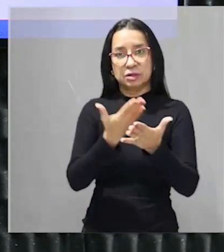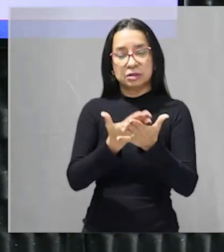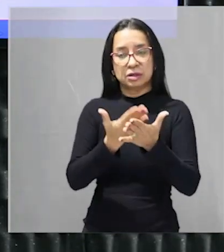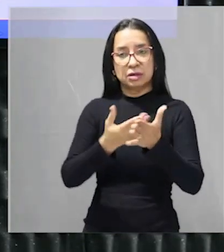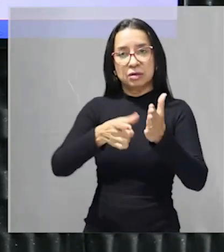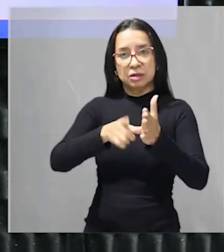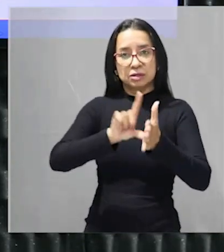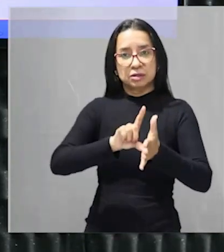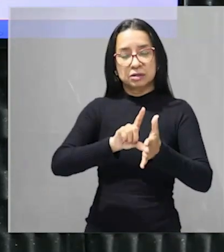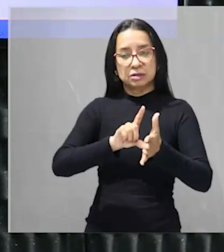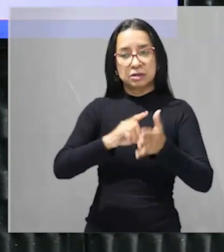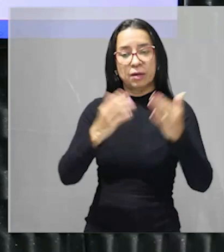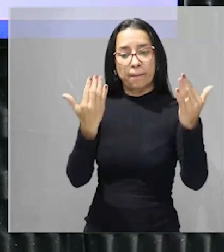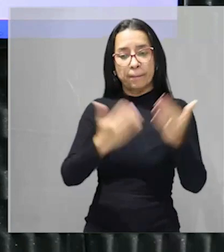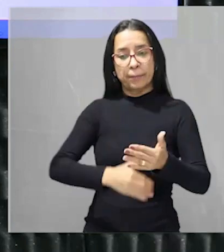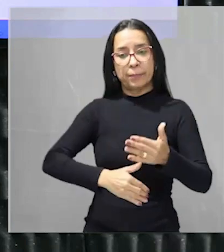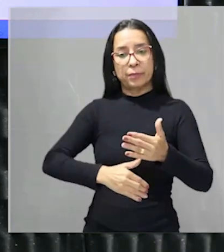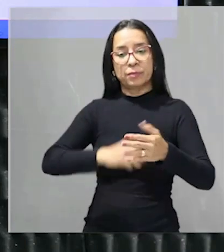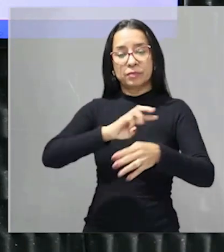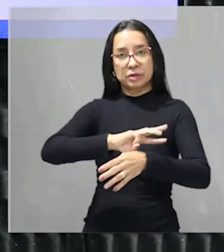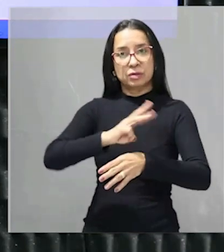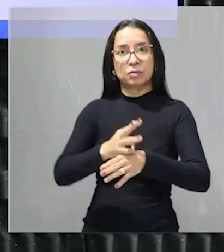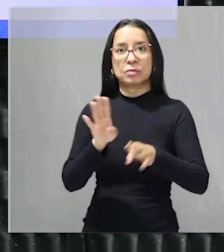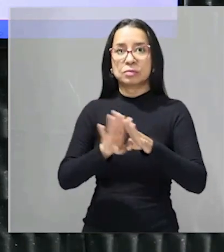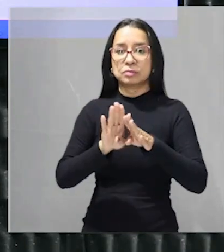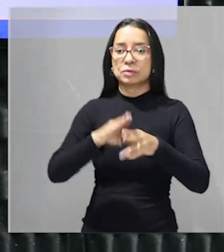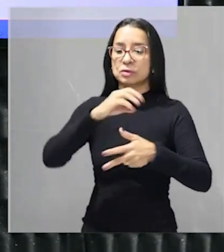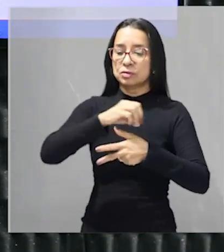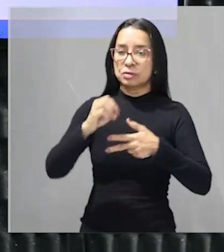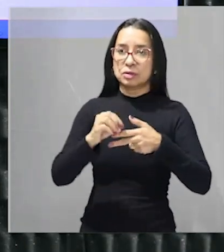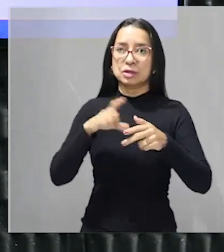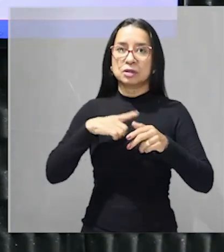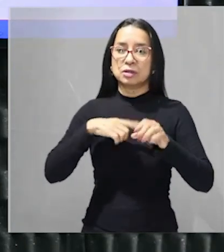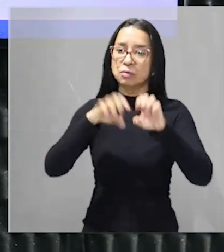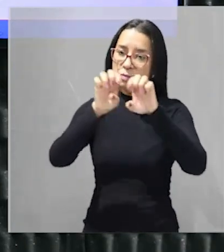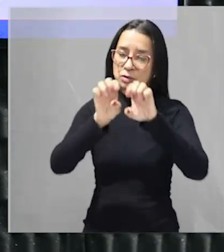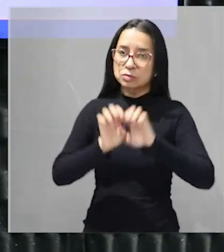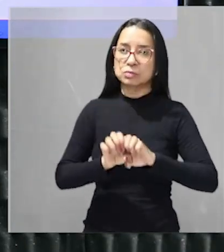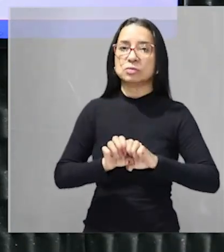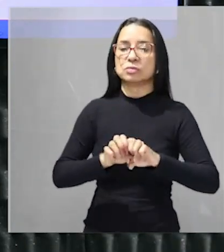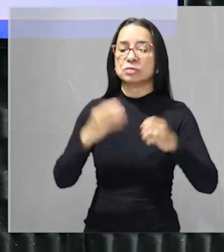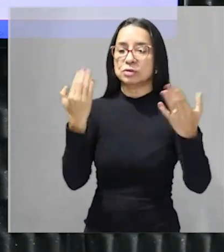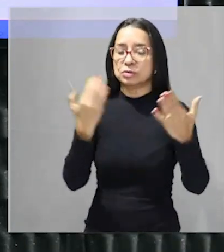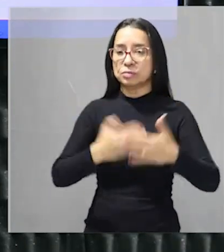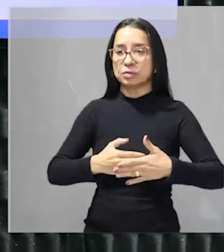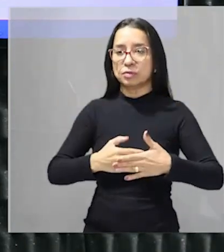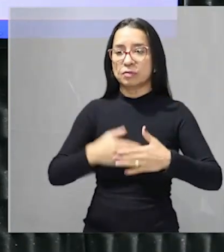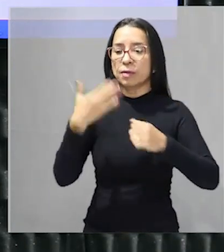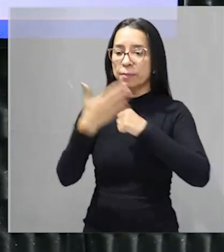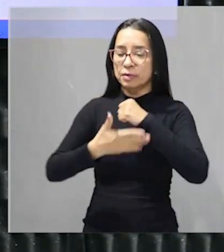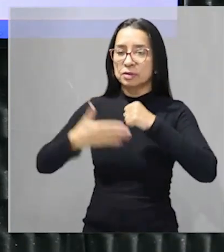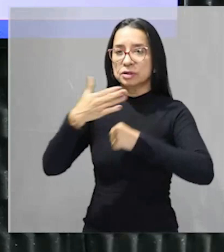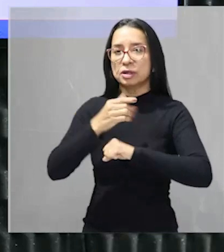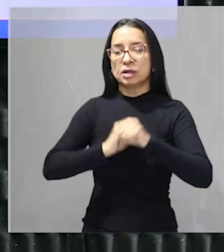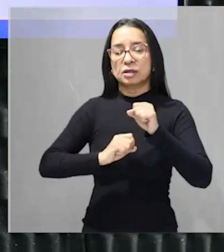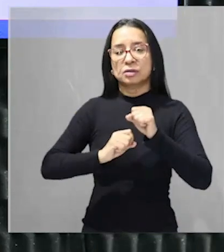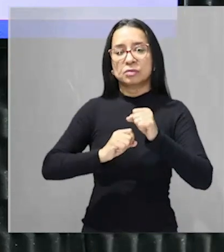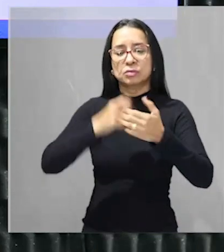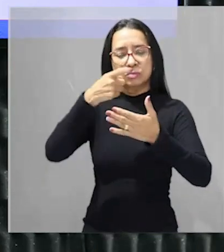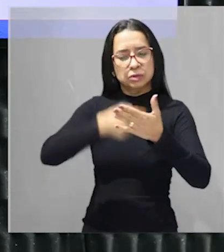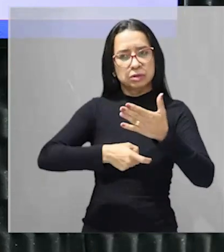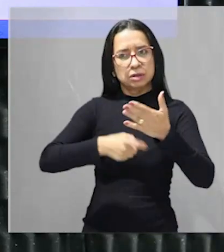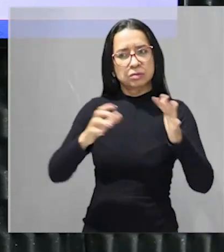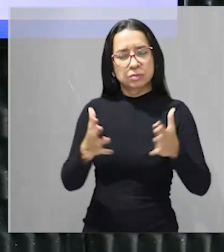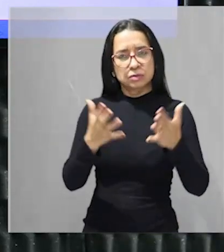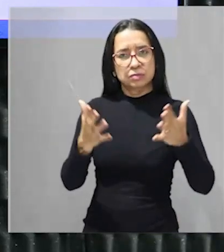uma estrutura de prova que é normalmente baseada como Marcos num texto motivador o comando e depois as alternativas muitas